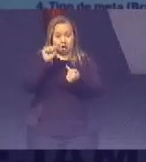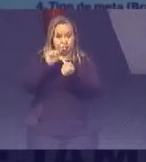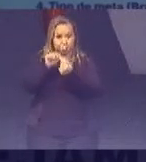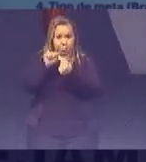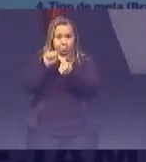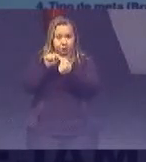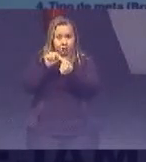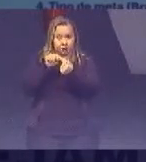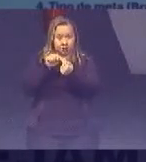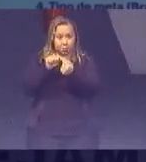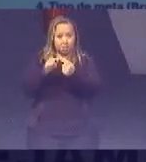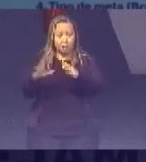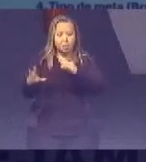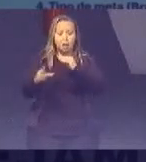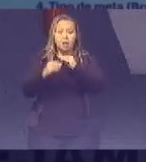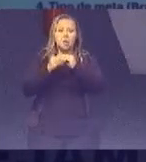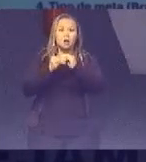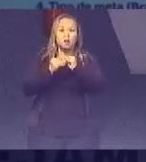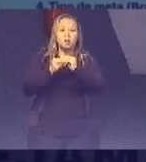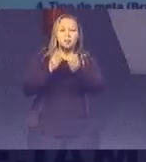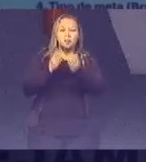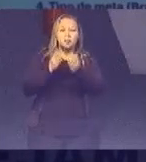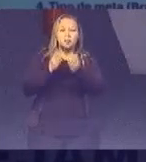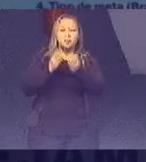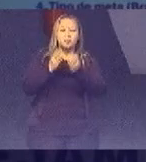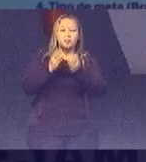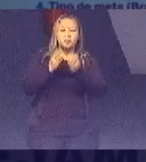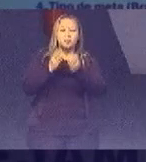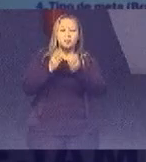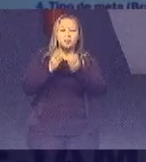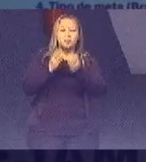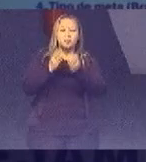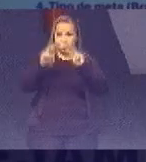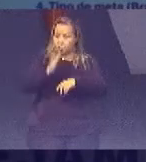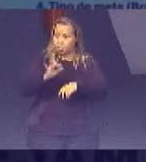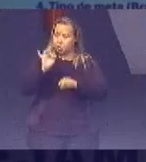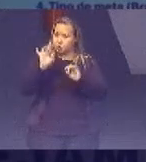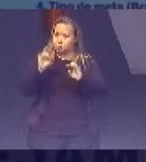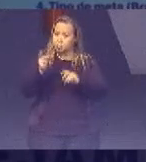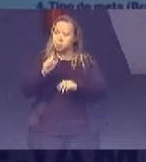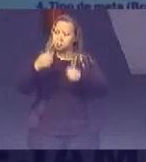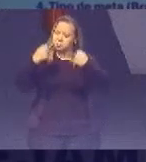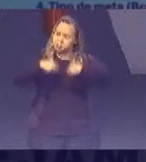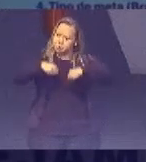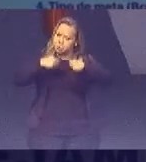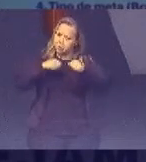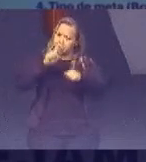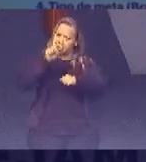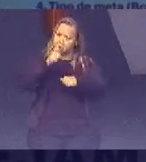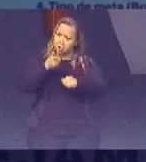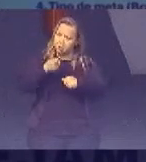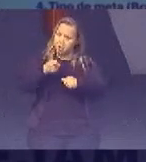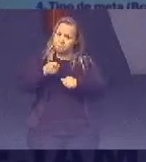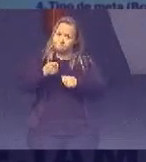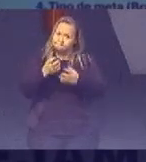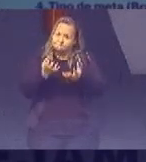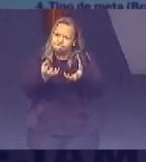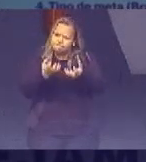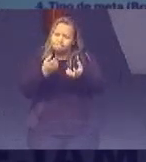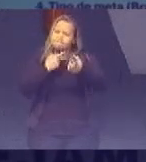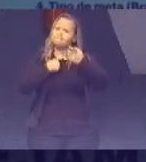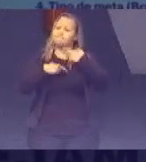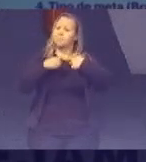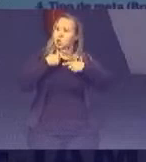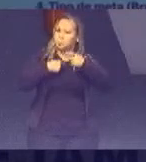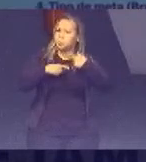Concluiu Que nesse caso O Brasil Não só poderia Como deveria Ser mais ambicioso Que já é um país